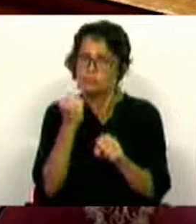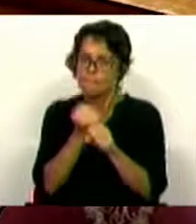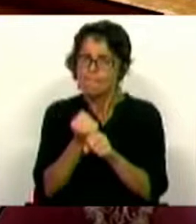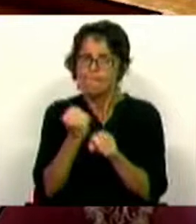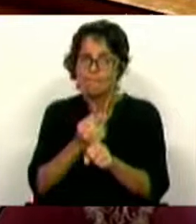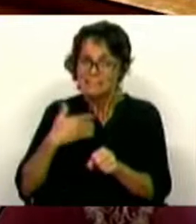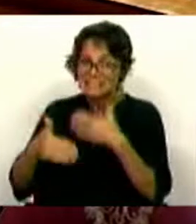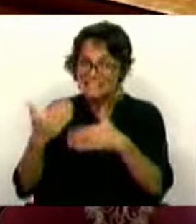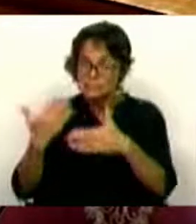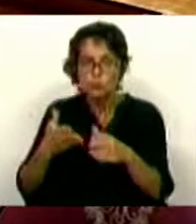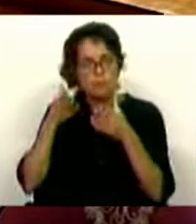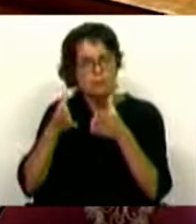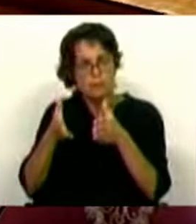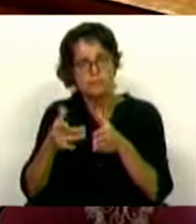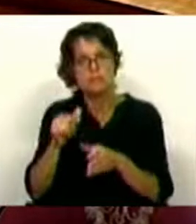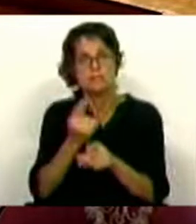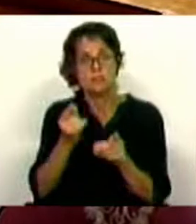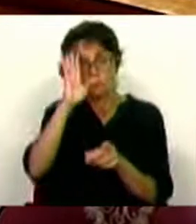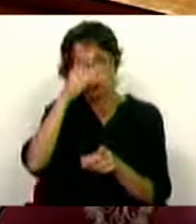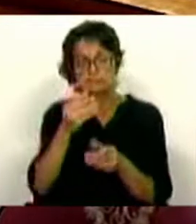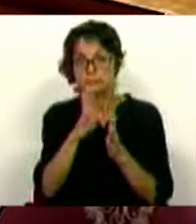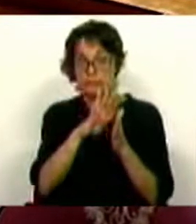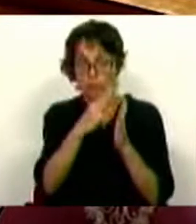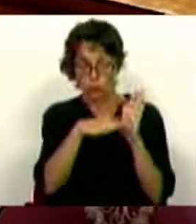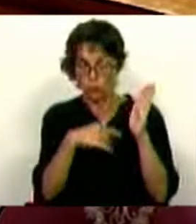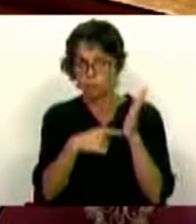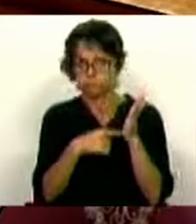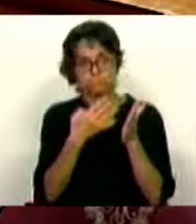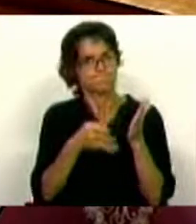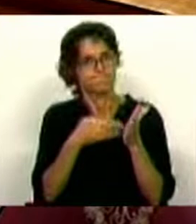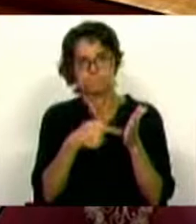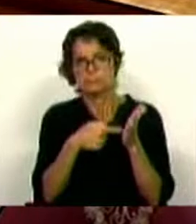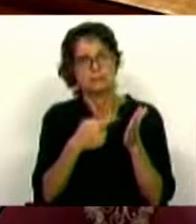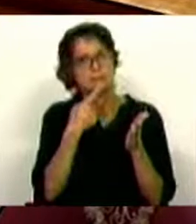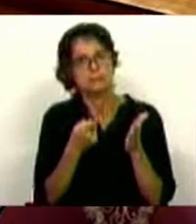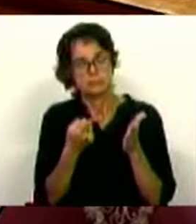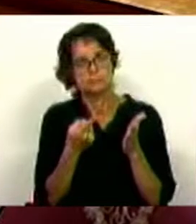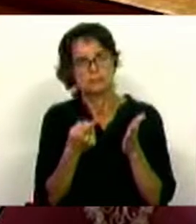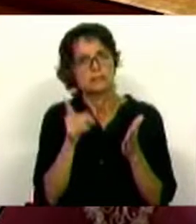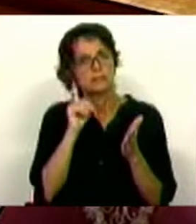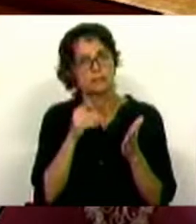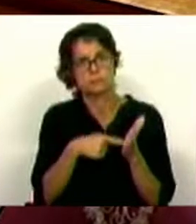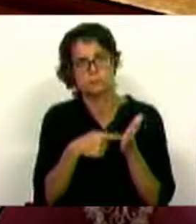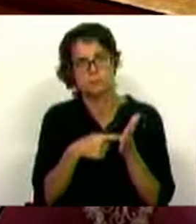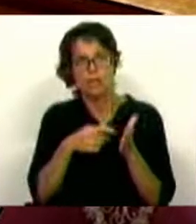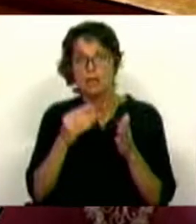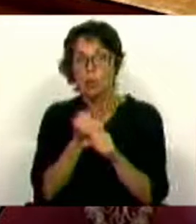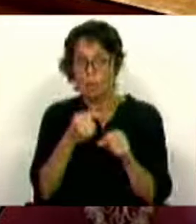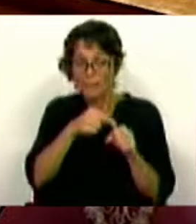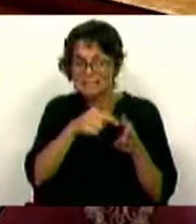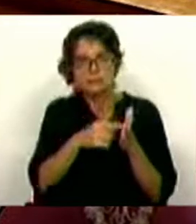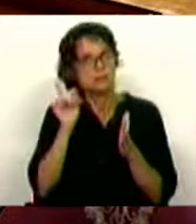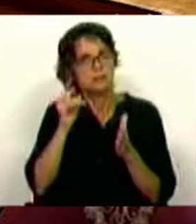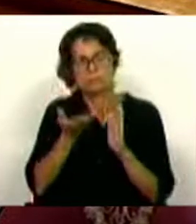Governo partilha desta ambição e que o plano que aqui nos traz e o que aqui apresentou é indissociável desta prioridade. E, portanto,